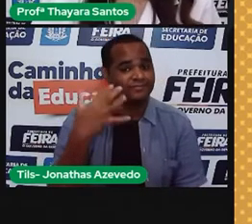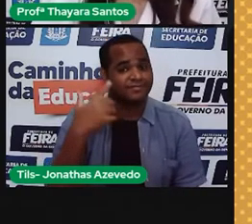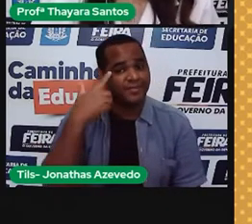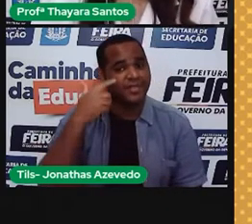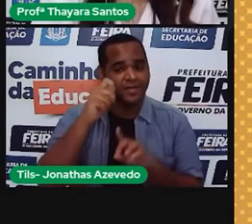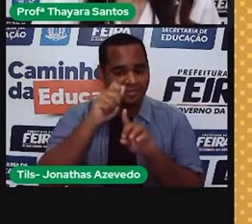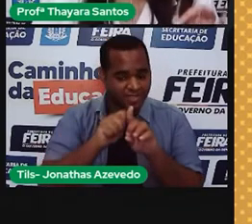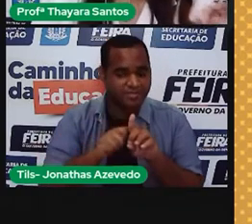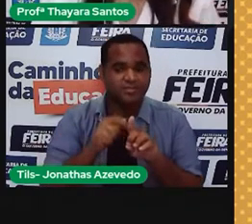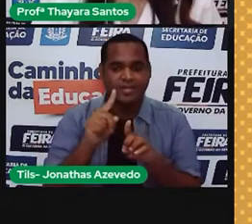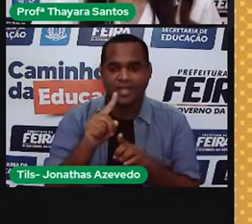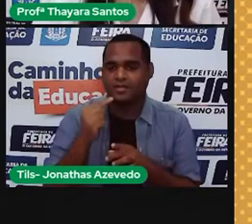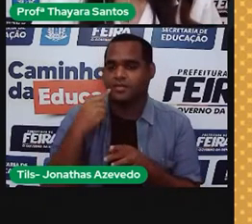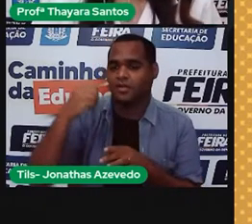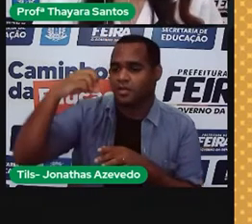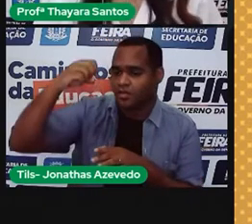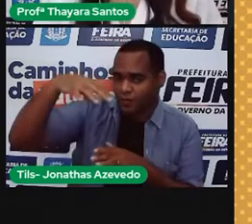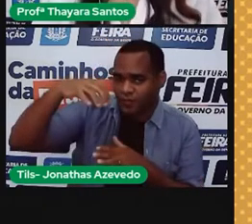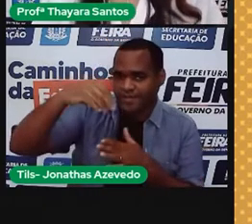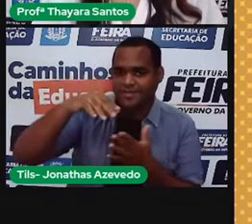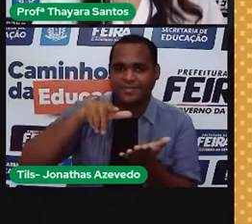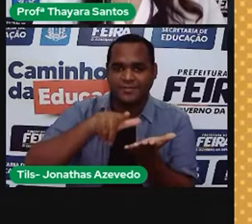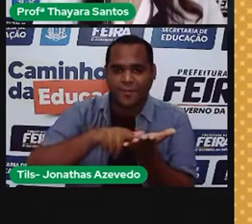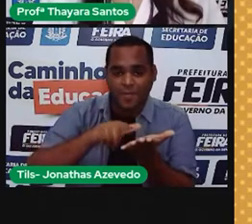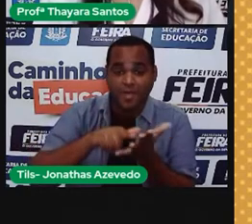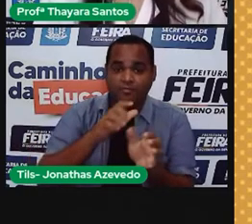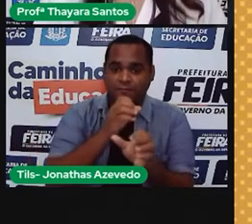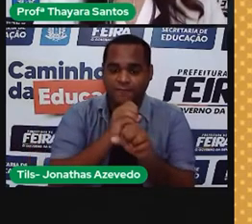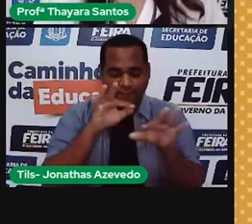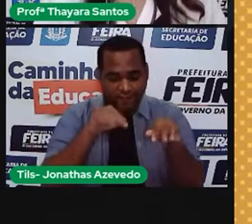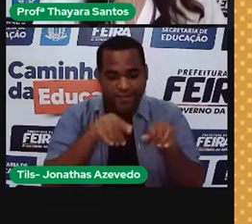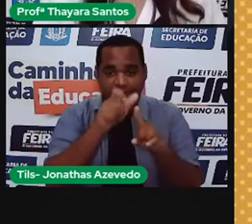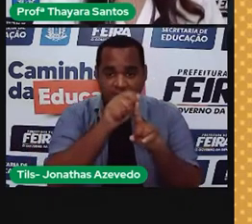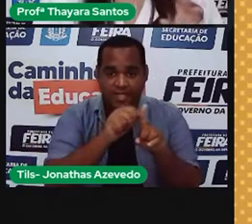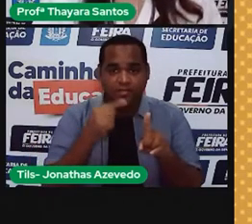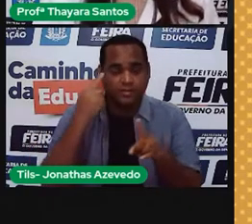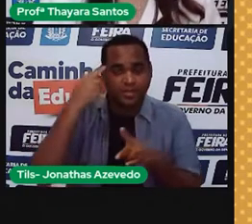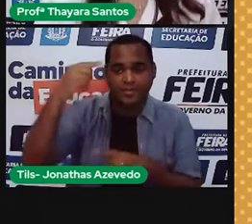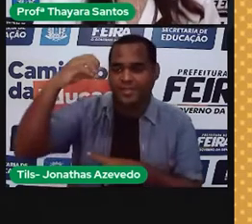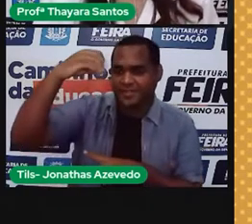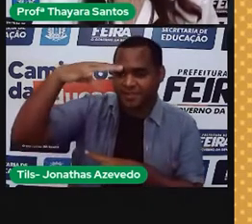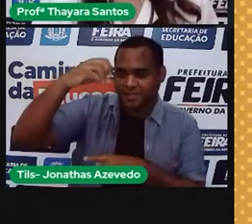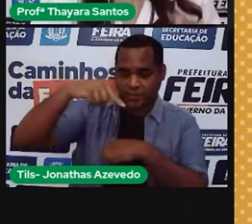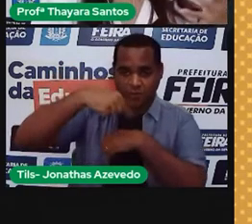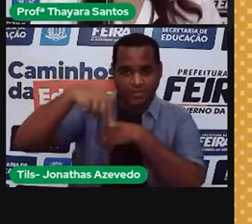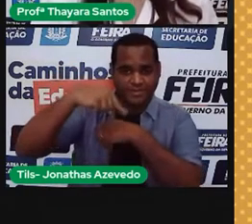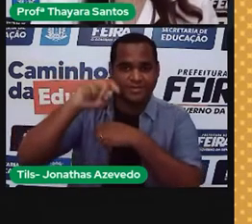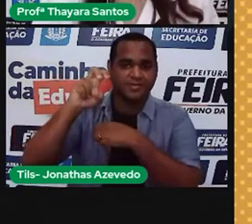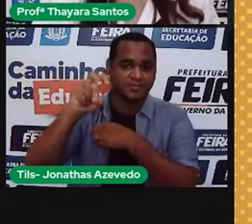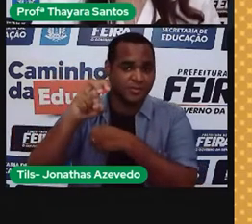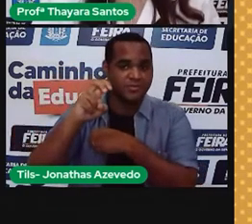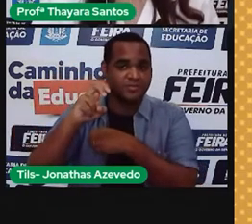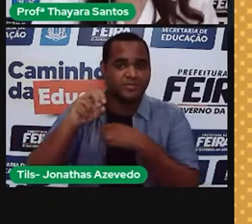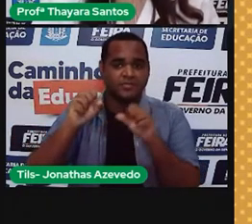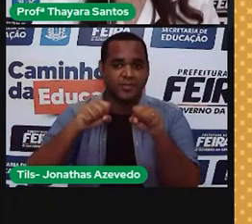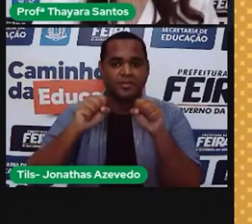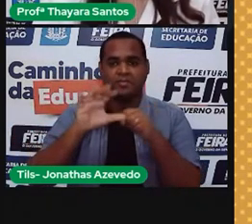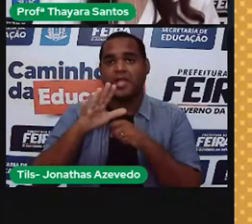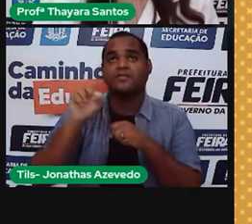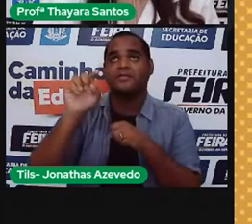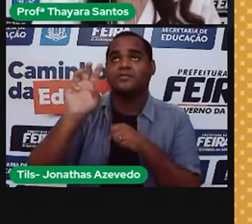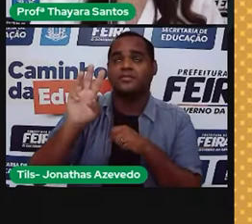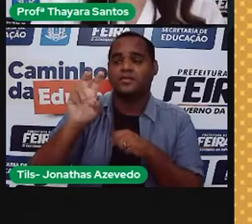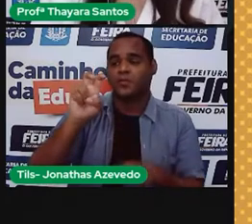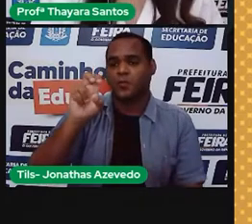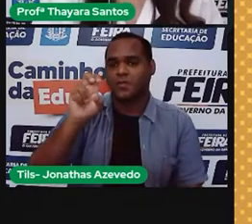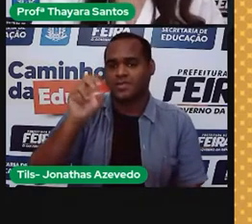que, por mês, nessa condição aqui, só com a lâmpada ligada a 5 horas por dia, uma lâmpada com potência de 60